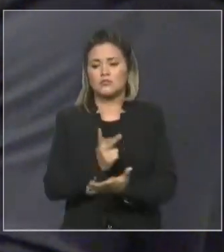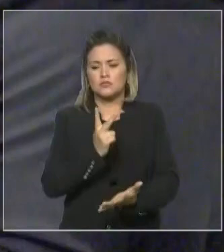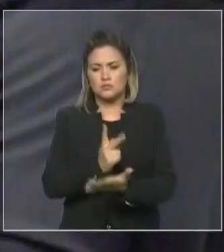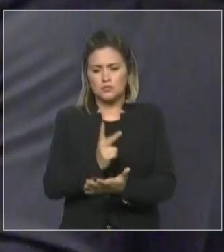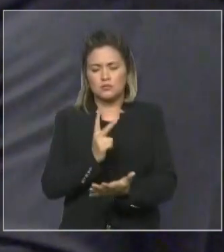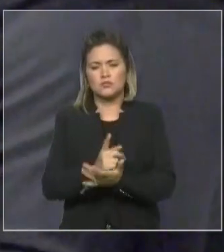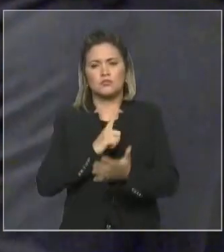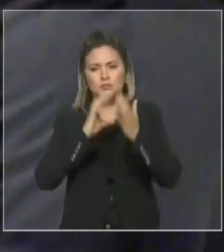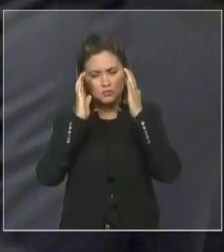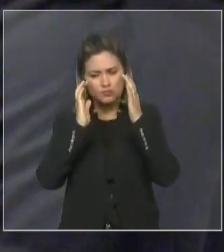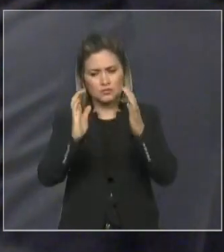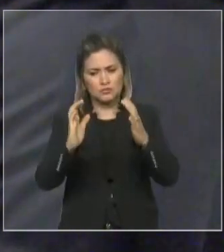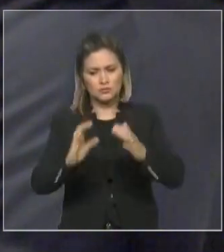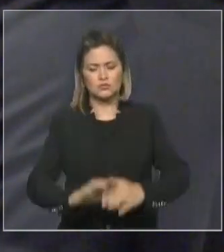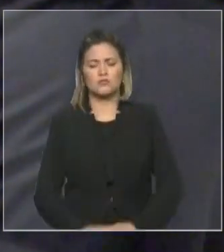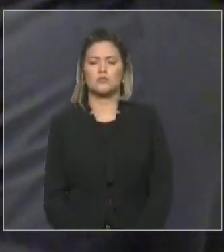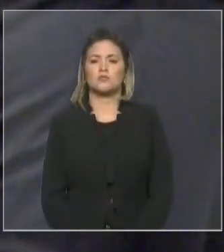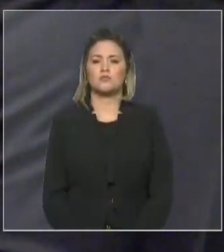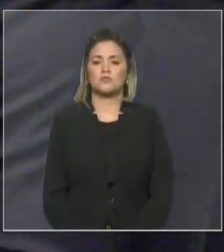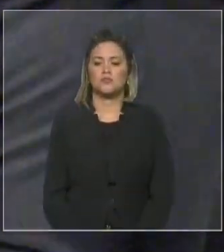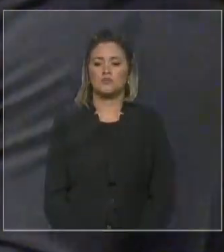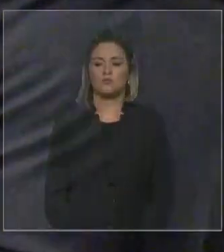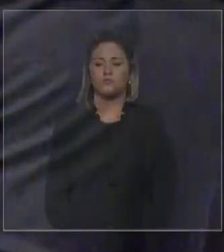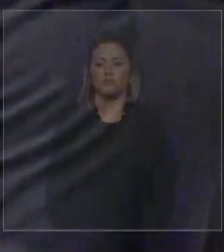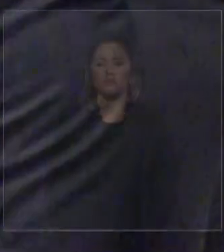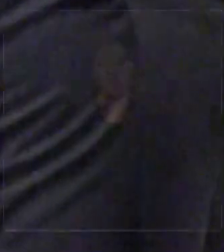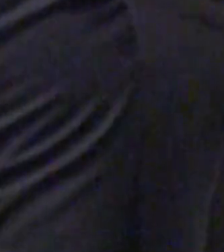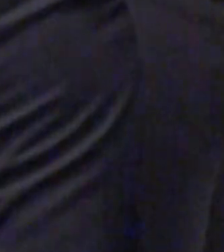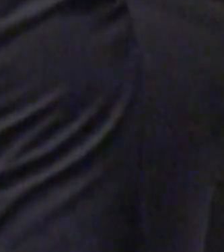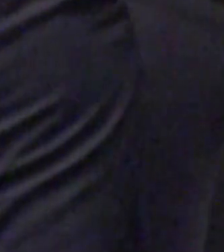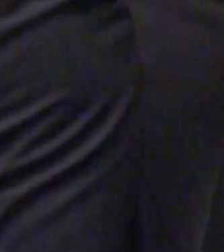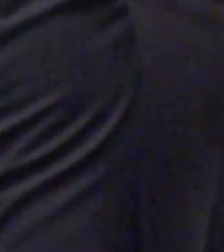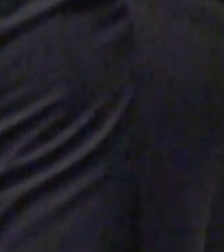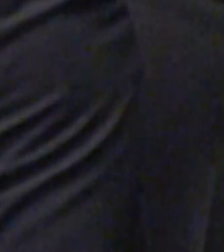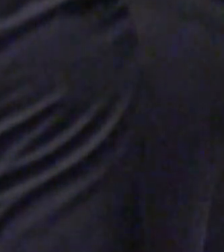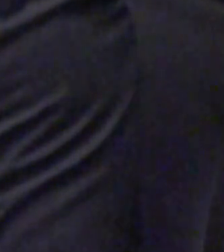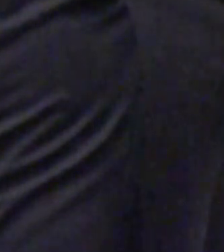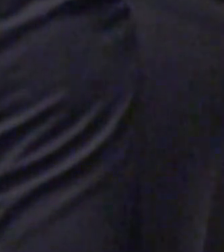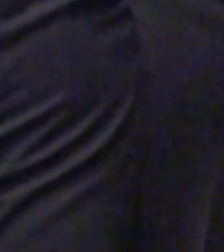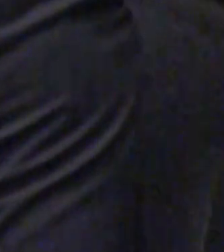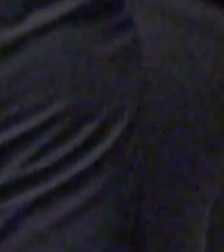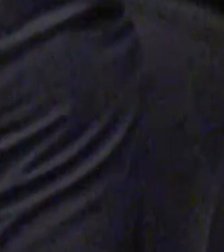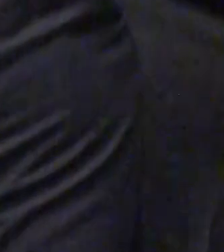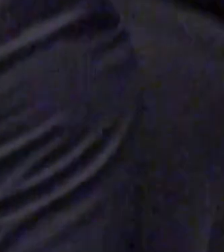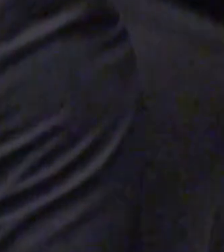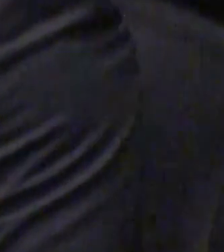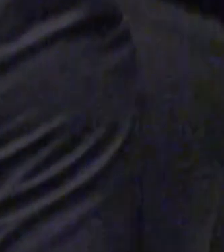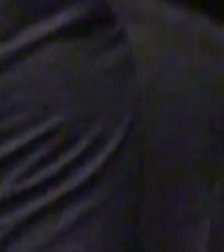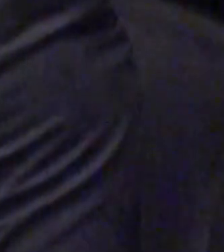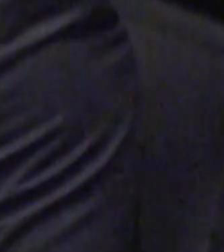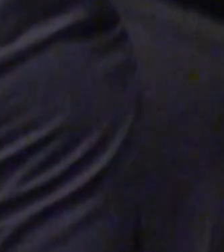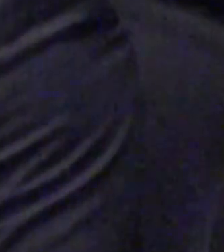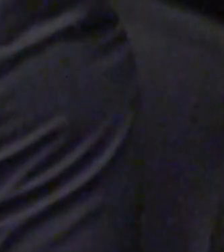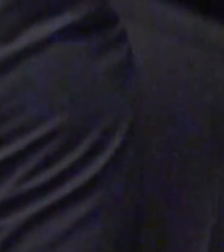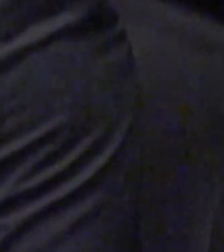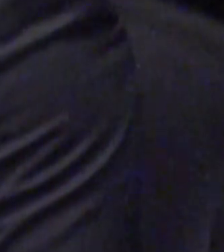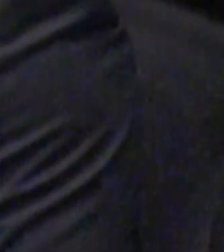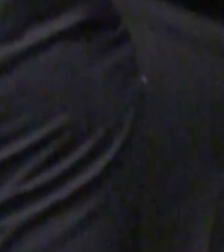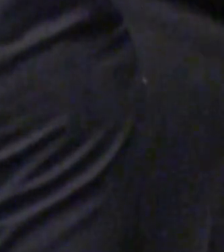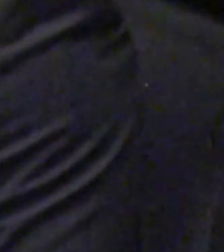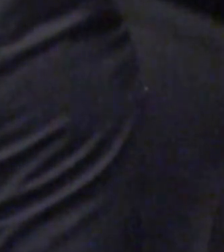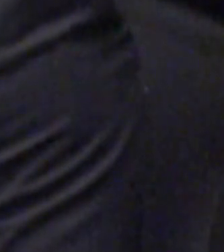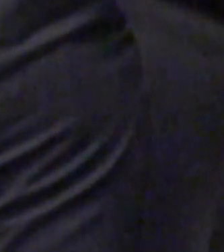o seu respeito. E quero dizer, desejo, na verdade, boa sorte nessa missão, de dar continuidade à missão que você já vinha assumindo.